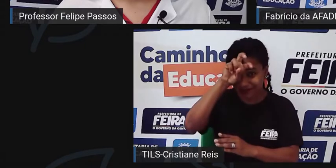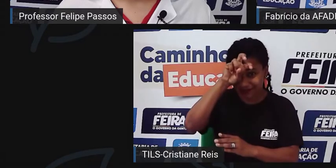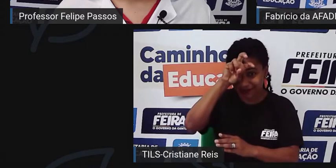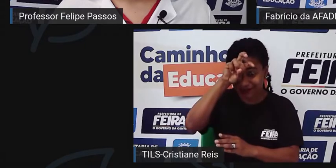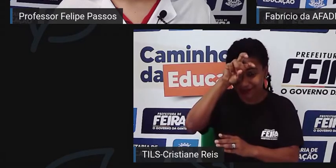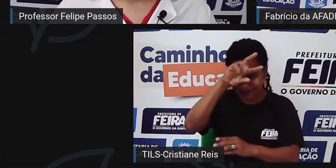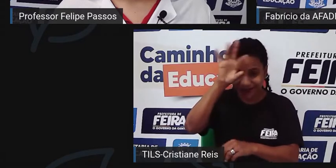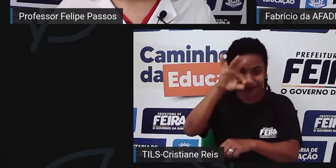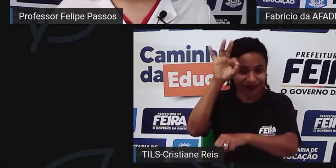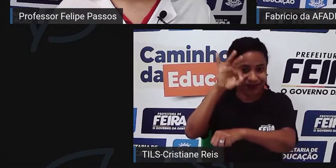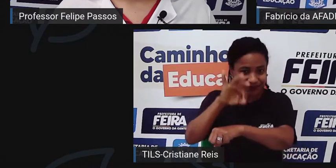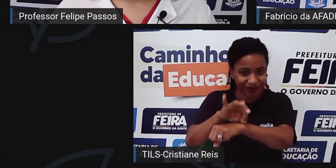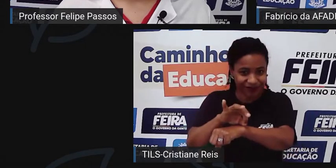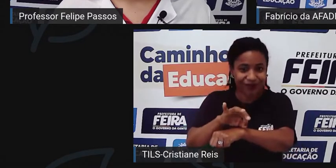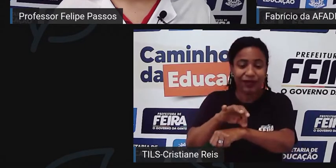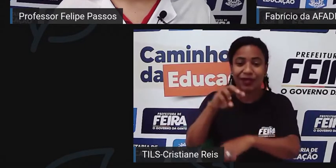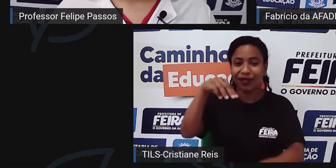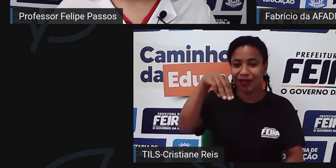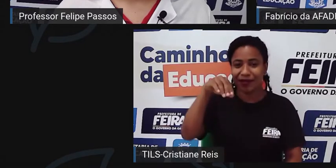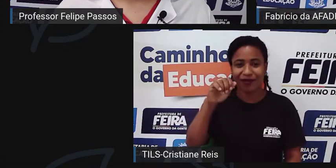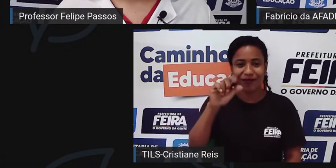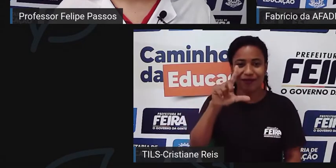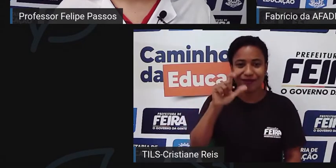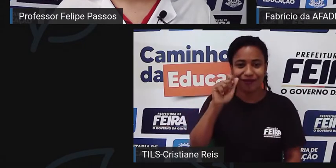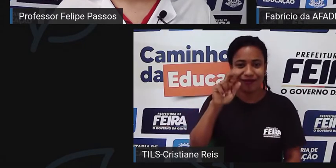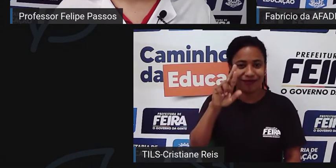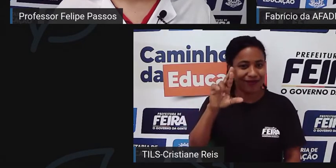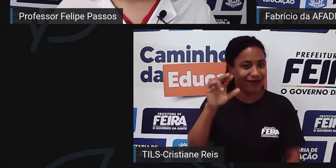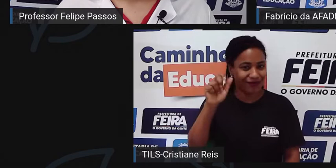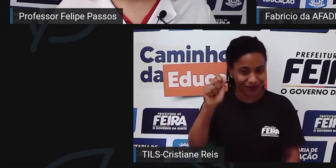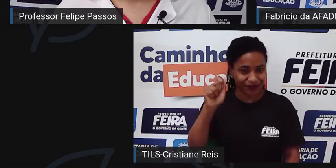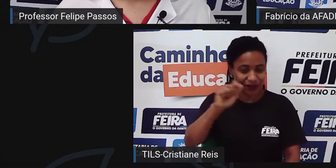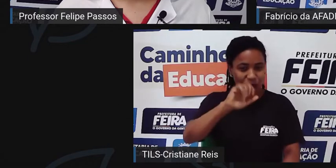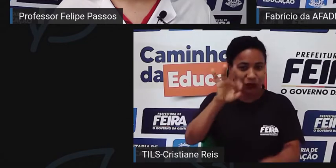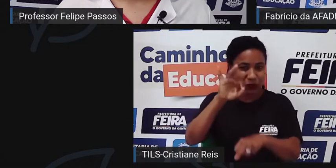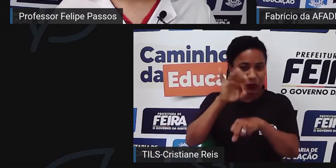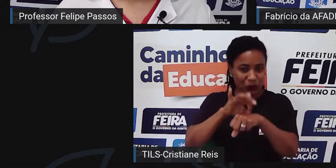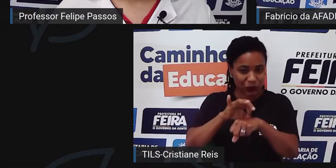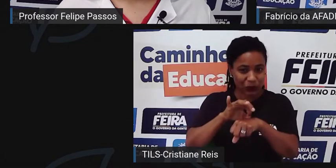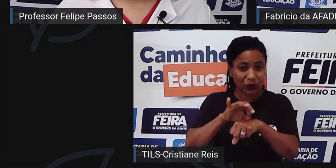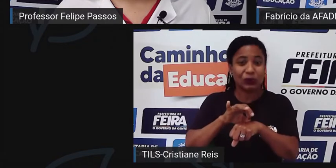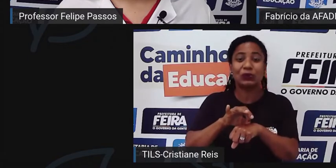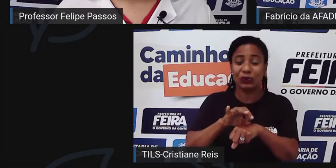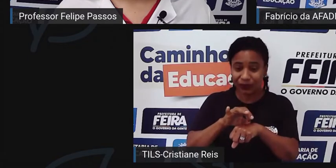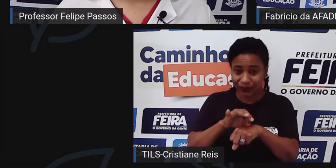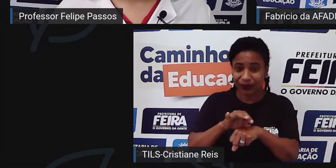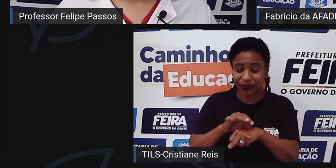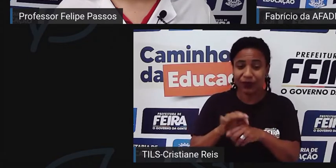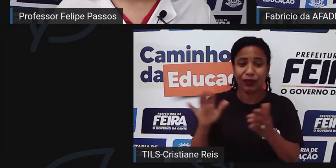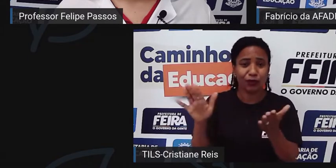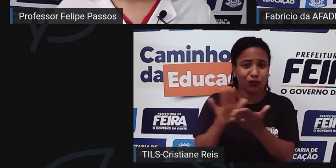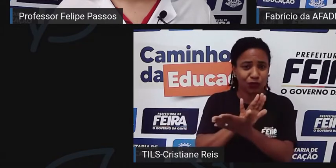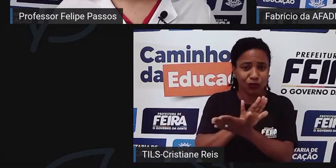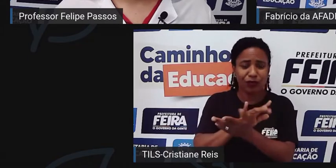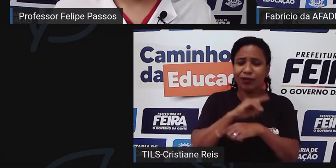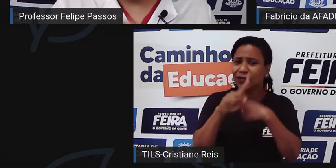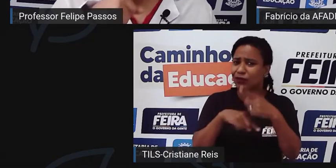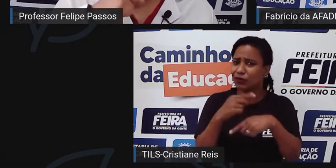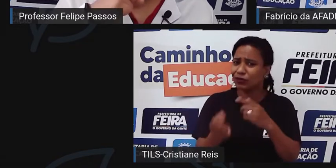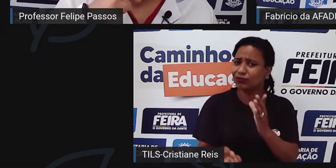de acabar com a malária naquele local, naquele momento, mas daí em diante apareceu a doença